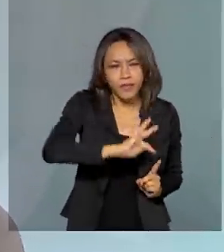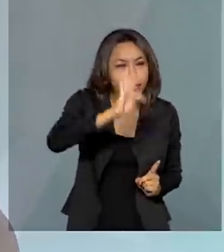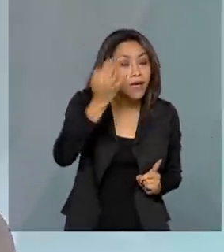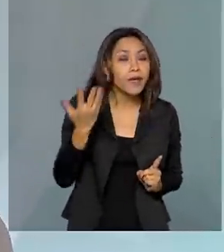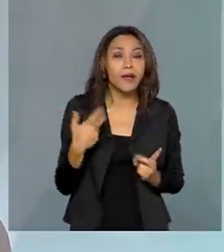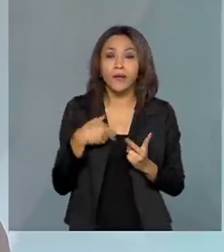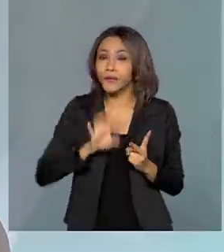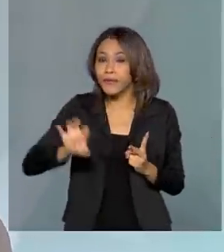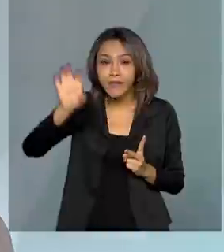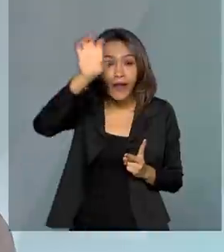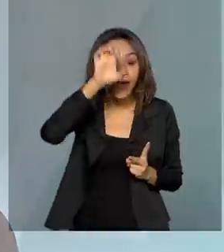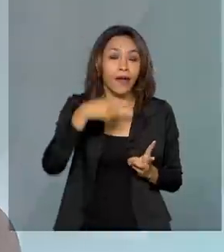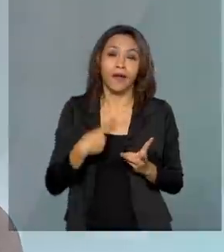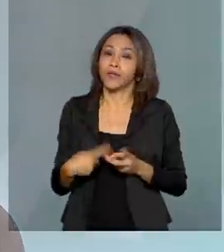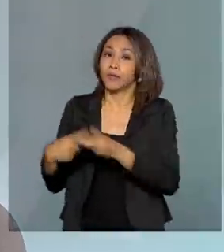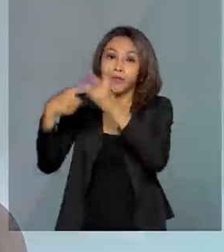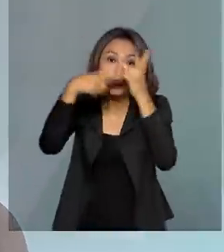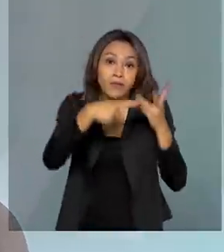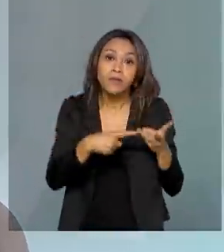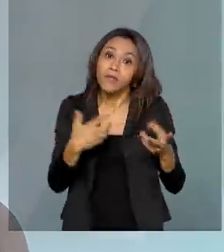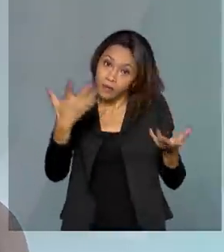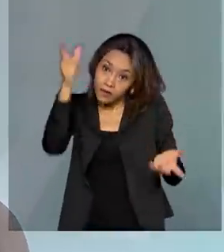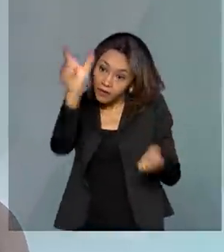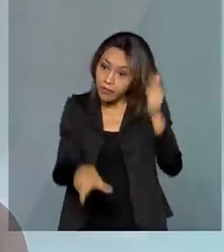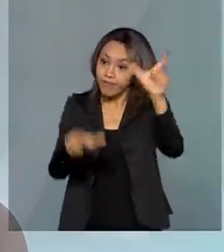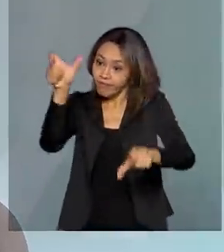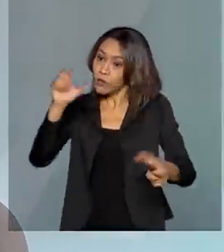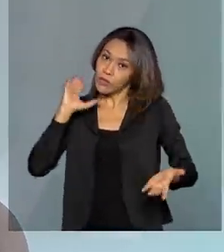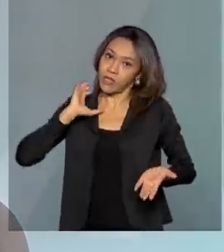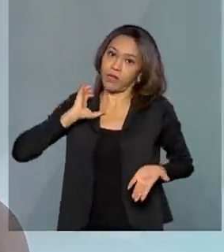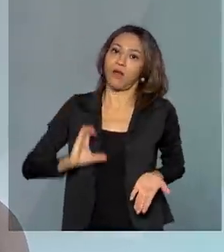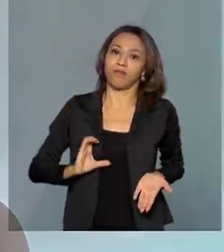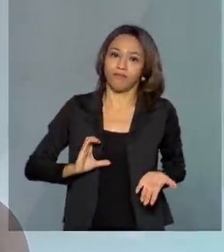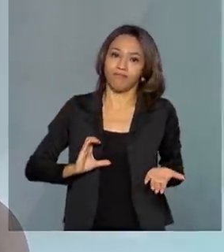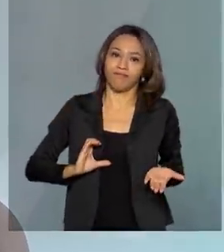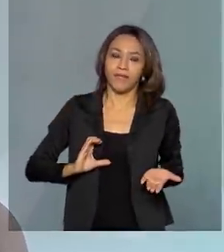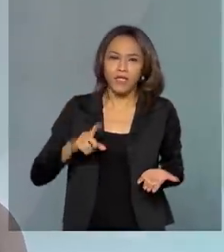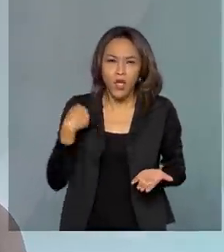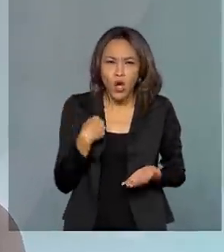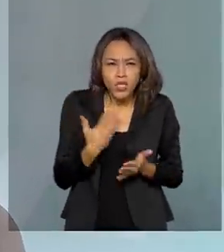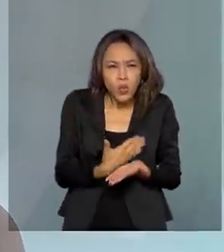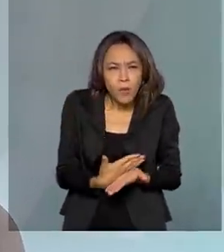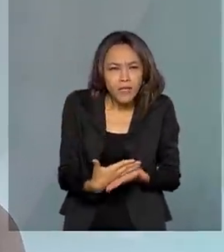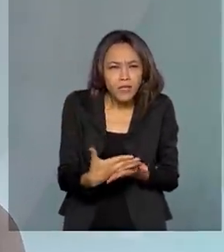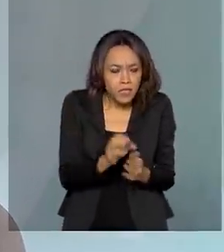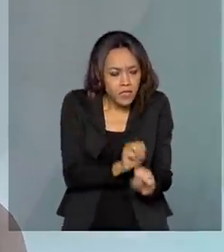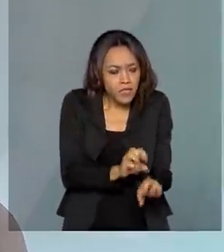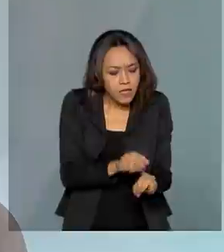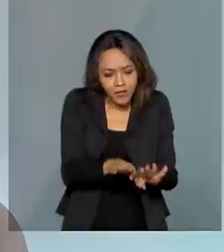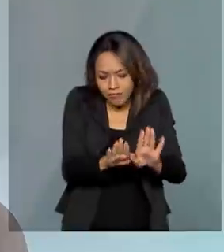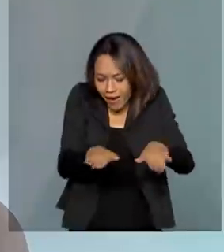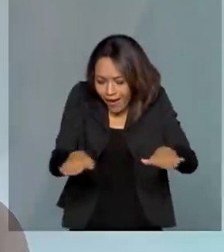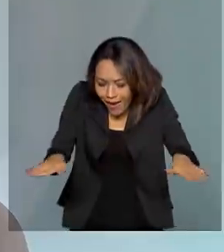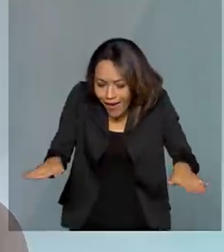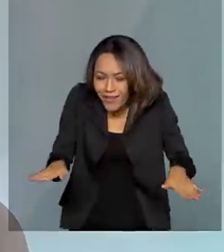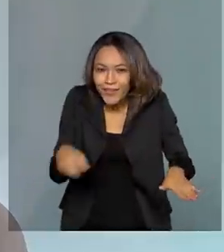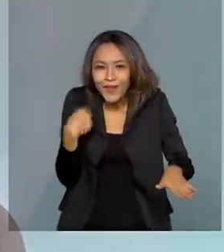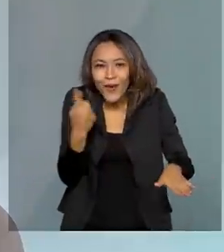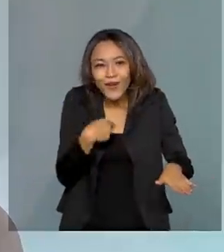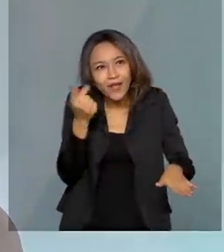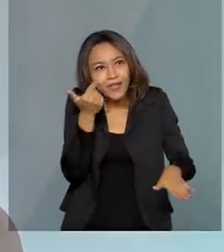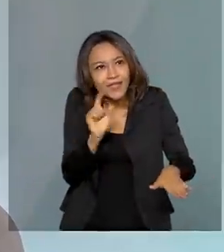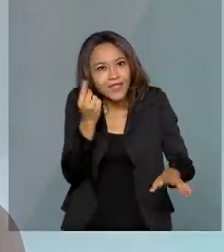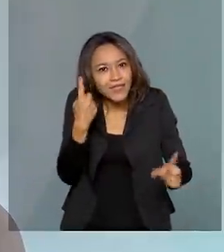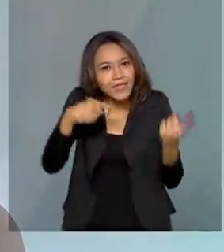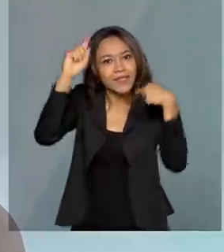dos estados, dos municípios e do cidadão. Então, a gente trabalhar isso desde a infância, a gente só tem a ganhar. Na verdade, a gente